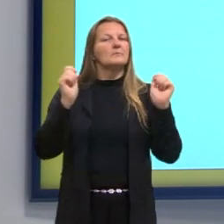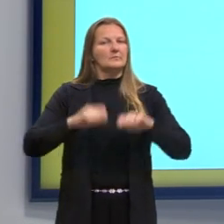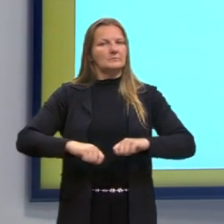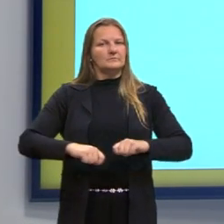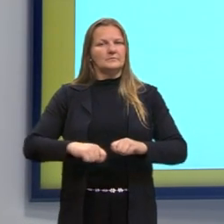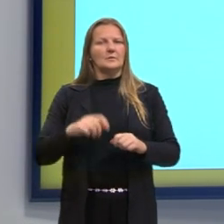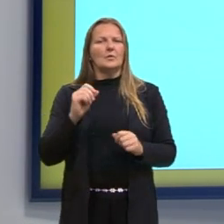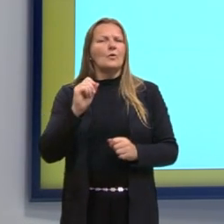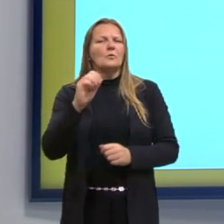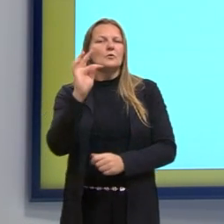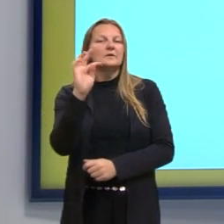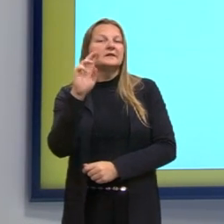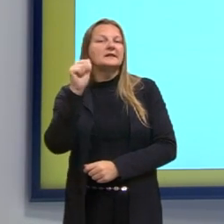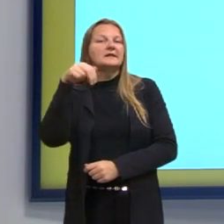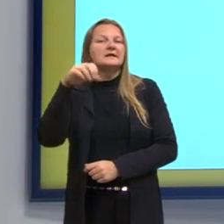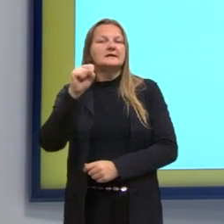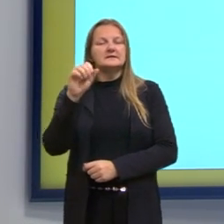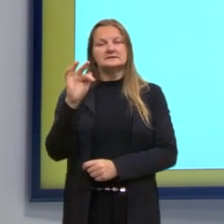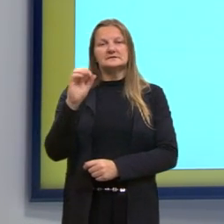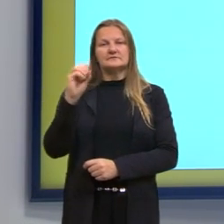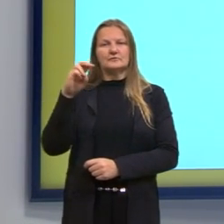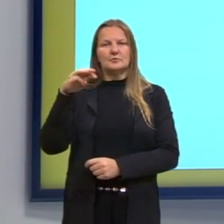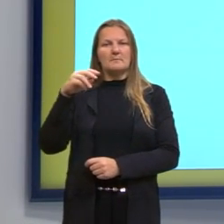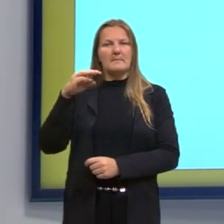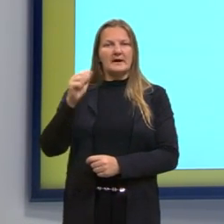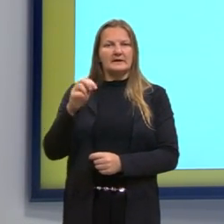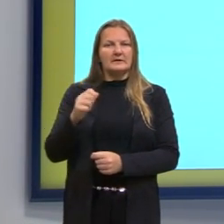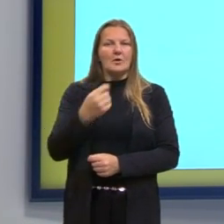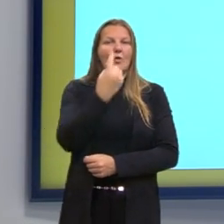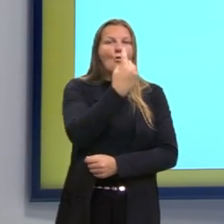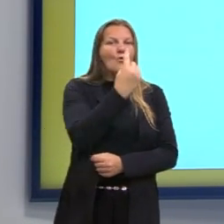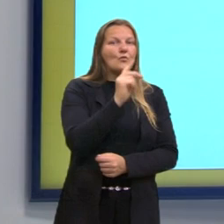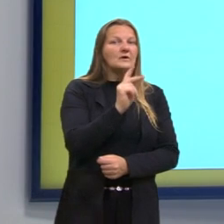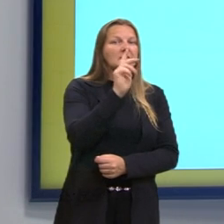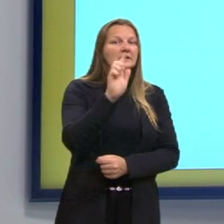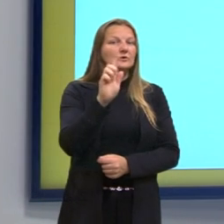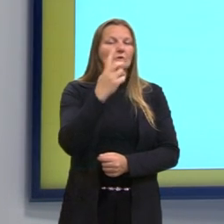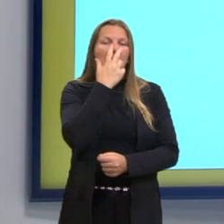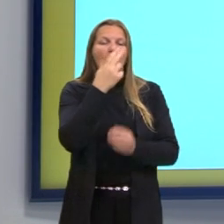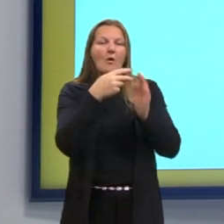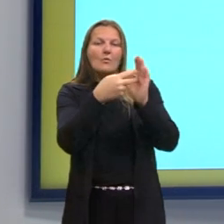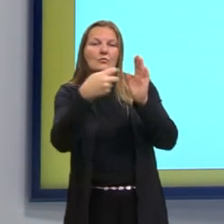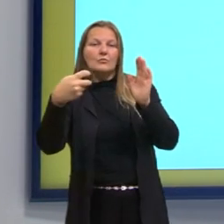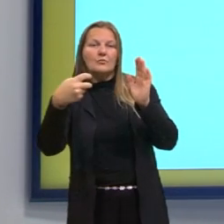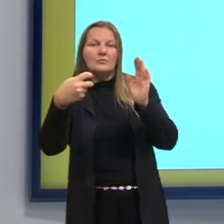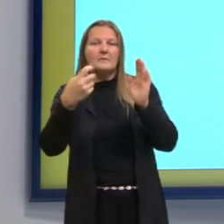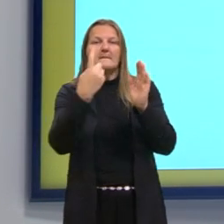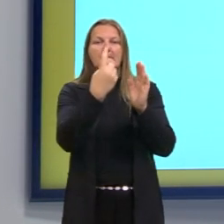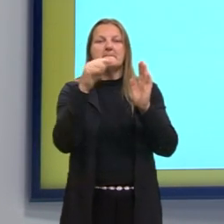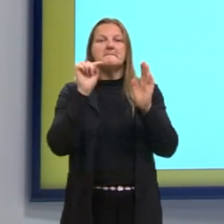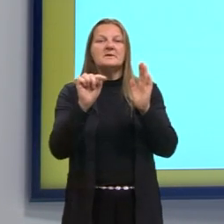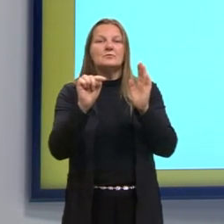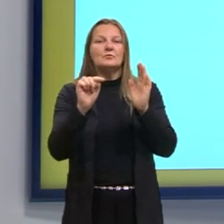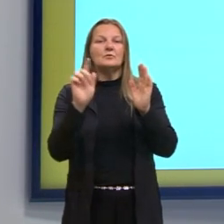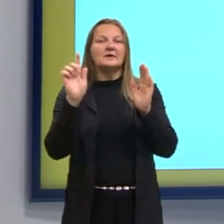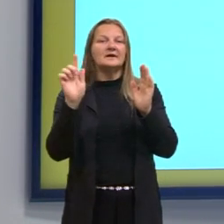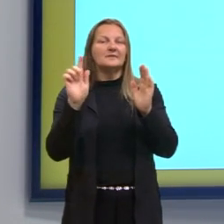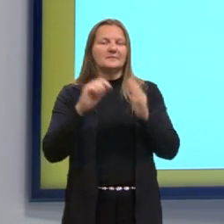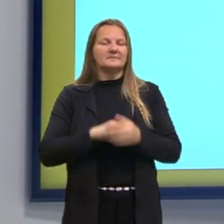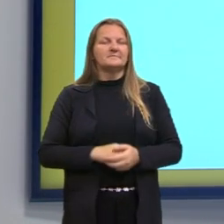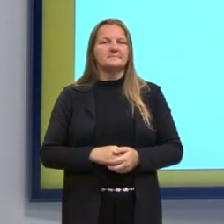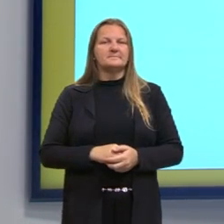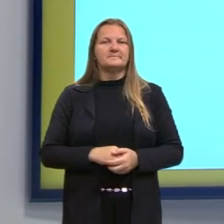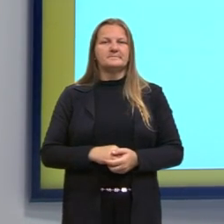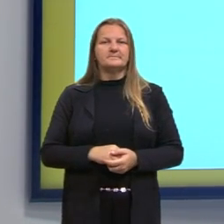nós precisamos lembrar? 1 quilograma representa 1.000 gramas. E quando eu tenho o valor,